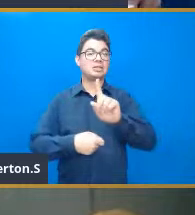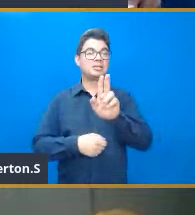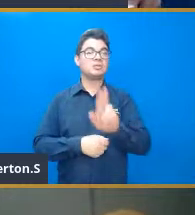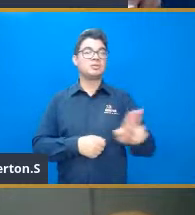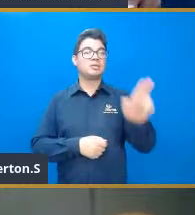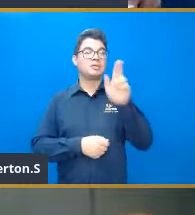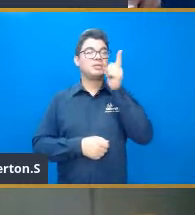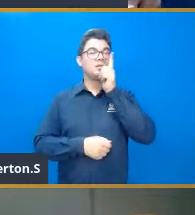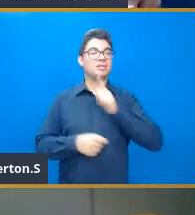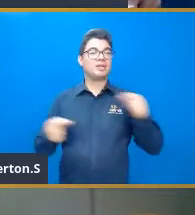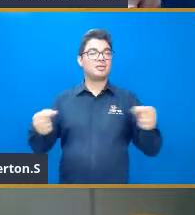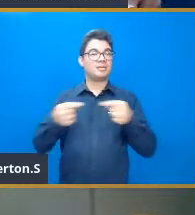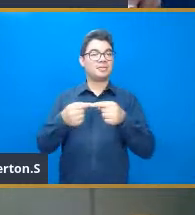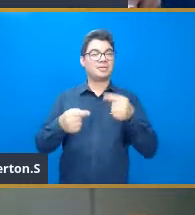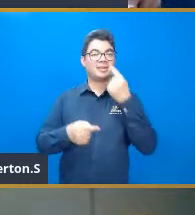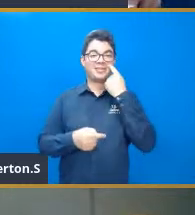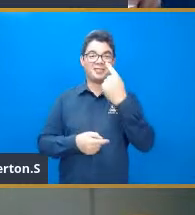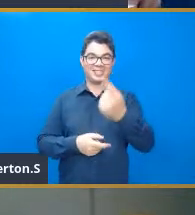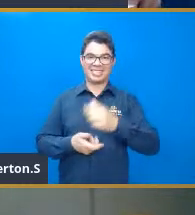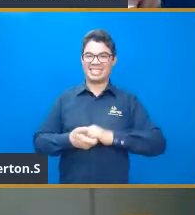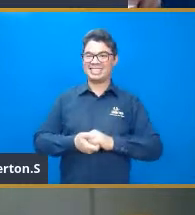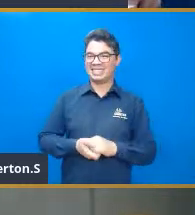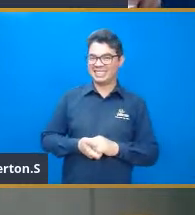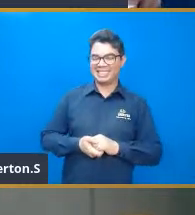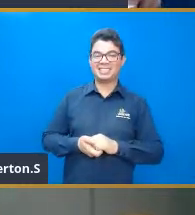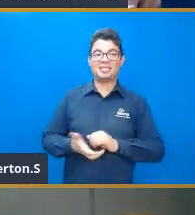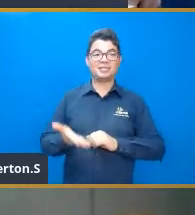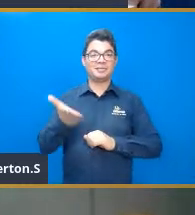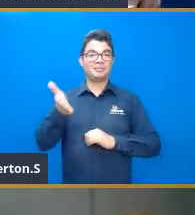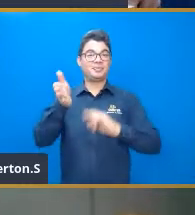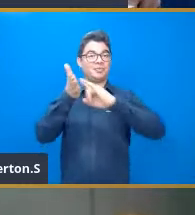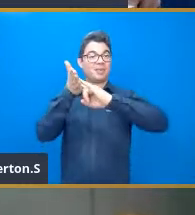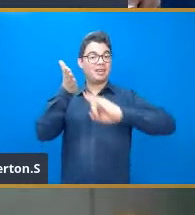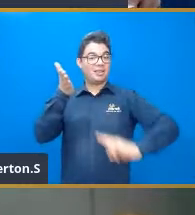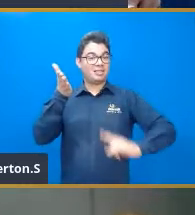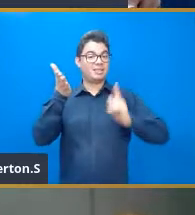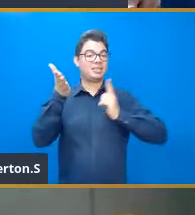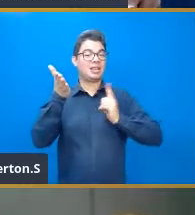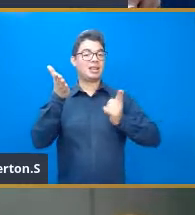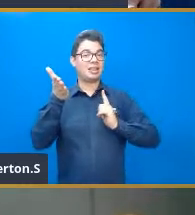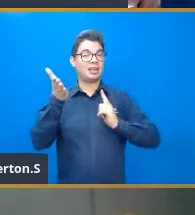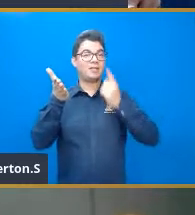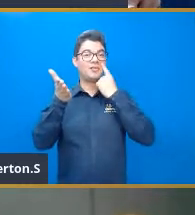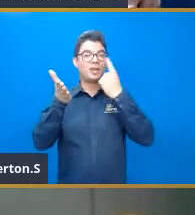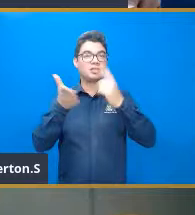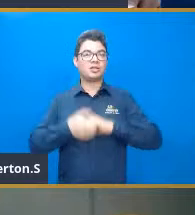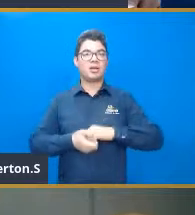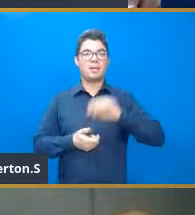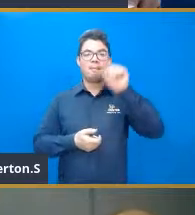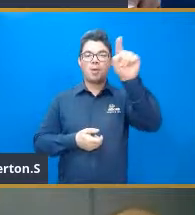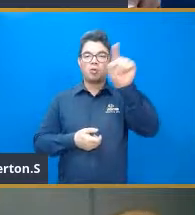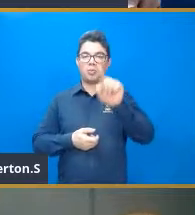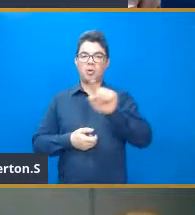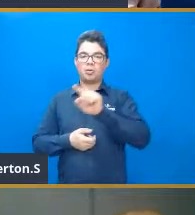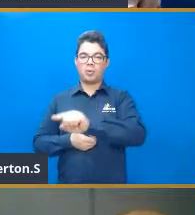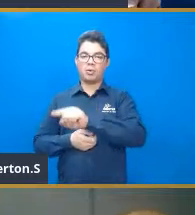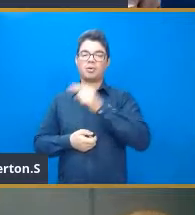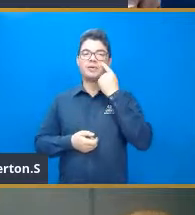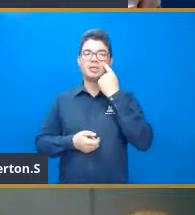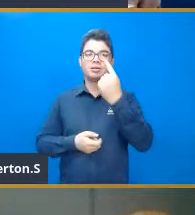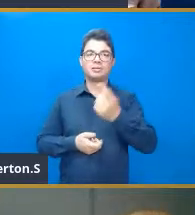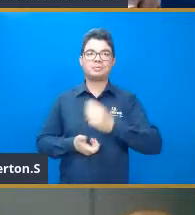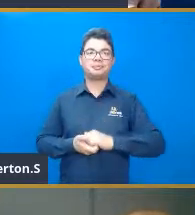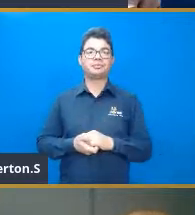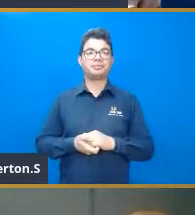essa aplicação. Então, o nós fazemos? Nós criamos aqui uma lista, né, contendo os pontos que estão ali naquela tabela. Então, colocando essas